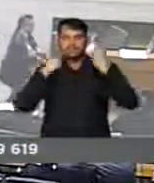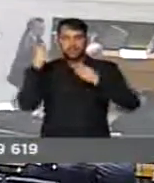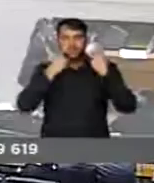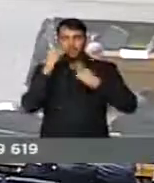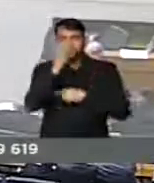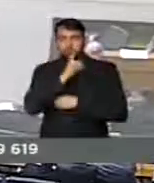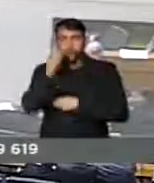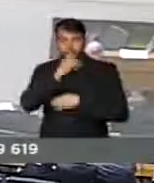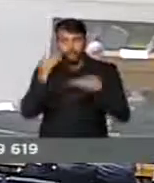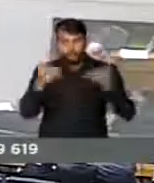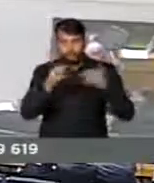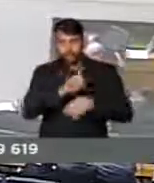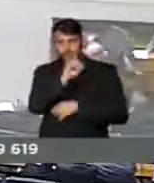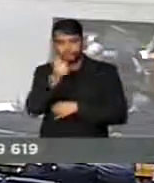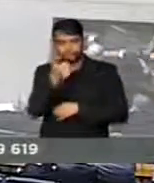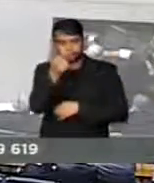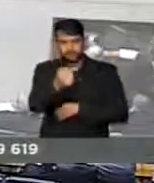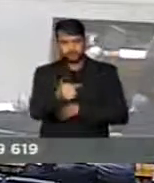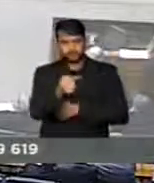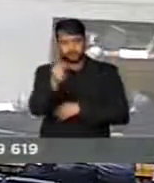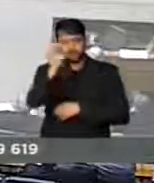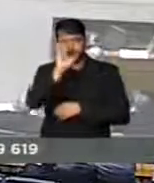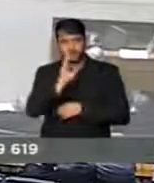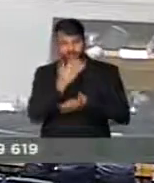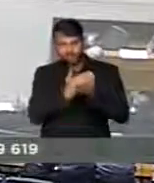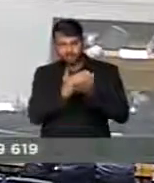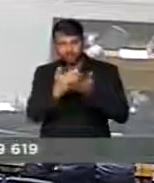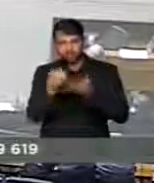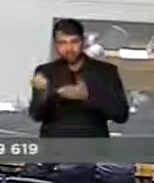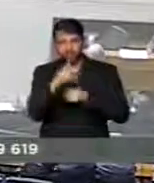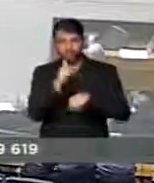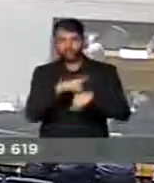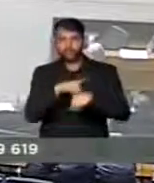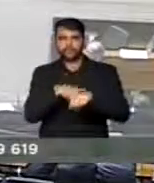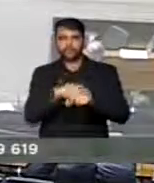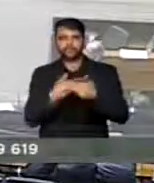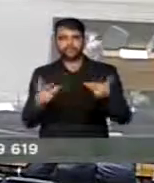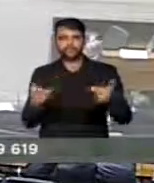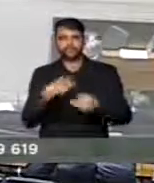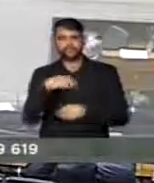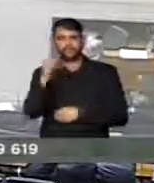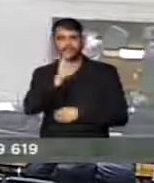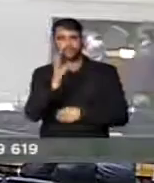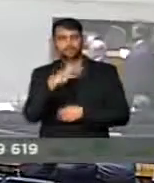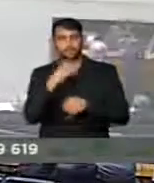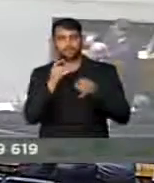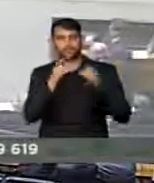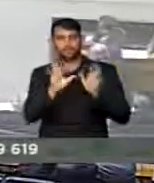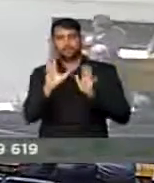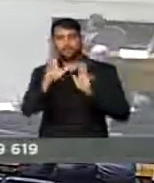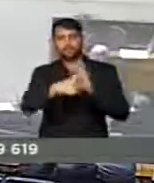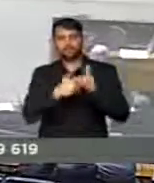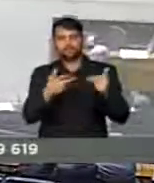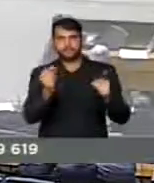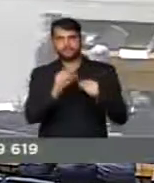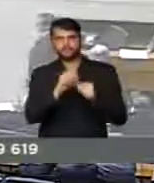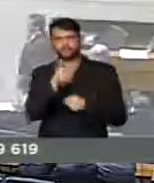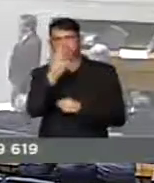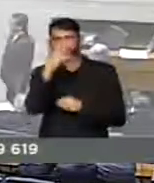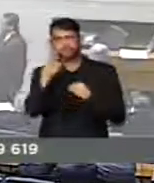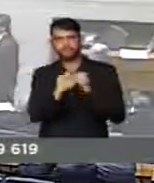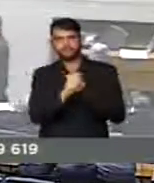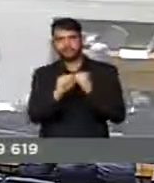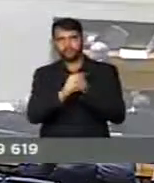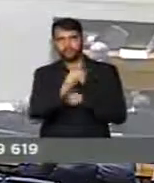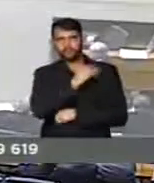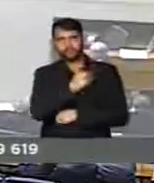domingo agora, dia 17, o Brasil vai iniciar uma nova fase. O Brasil vai se livrar da corrupção desses 13 anos